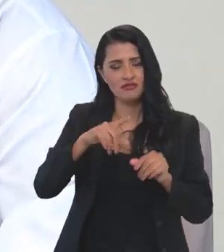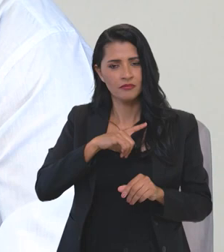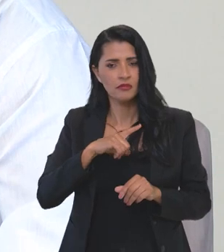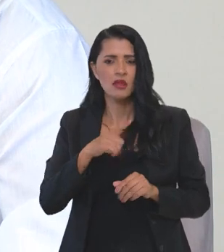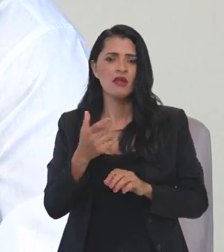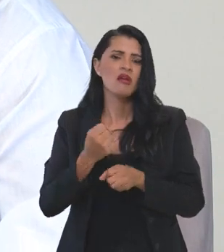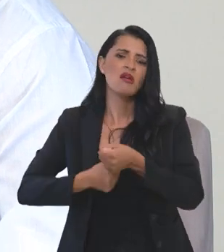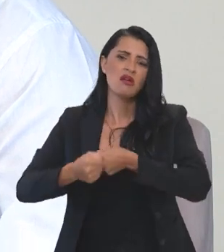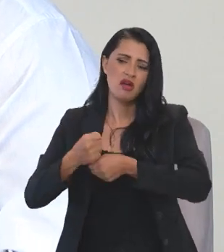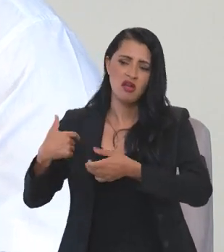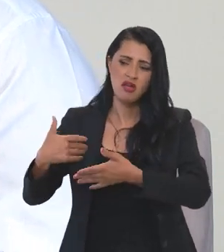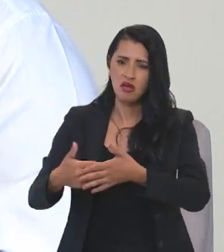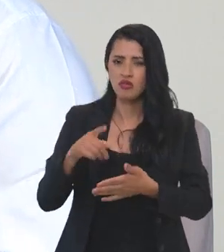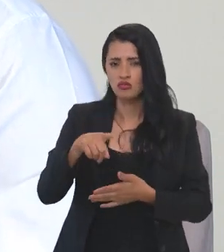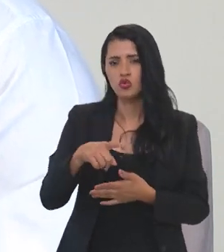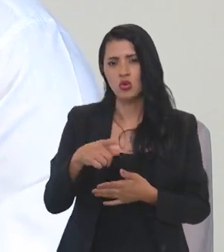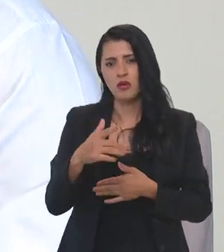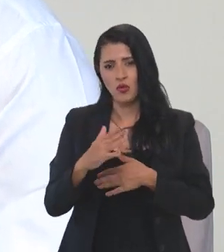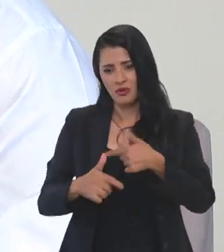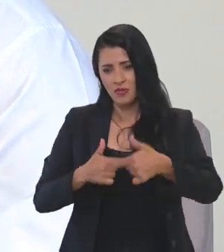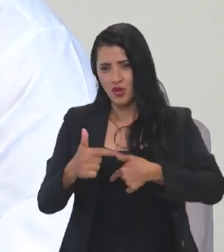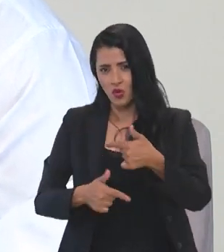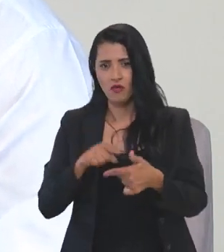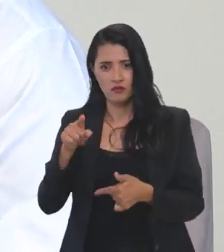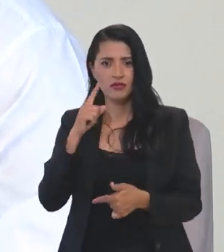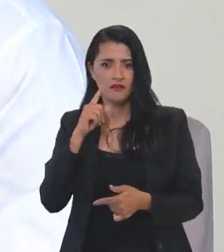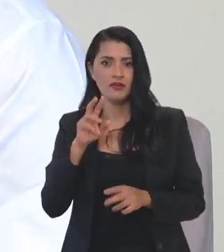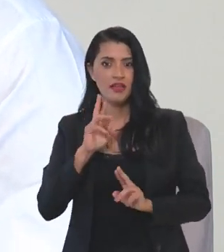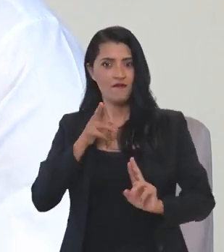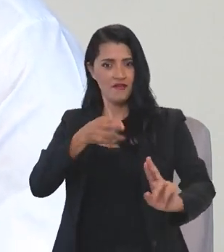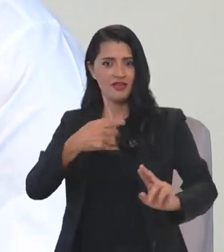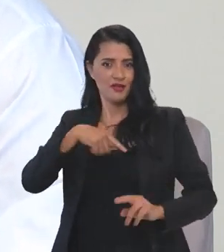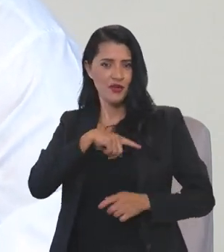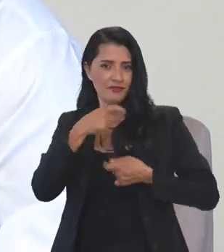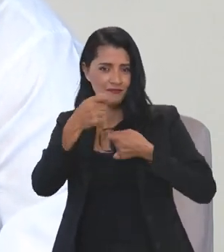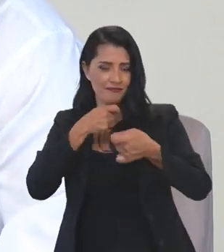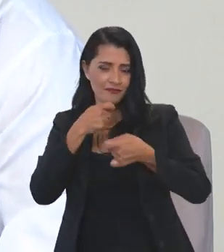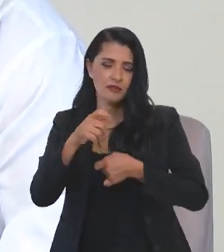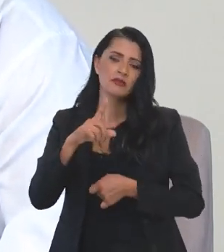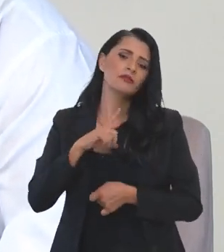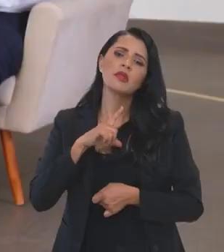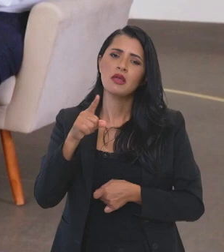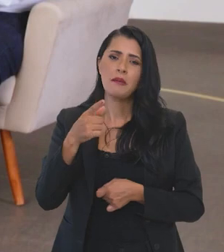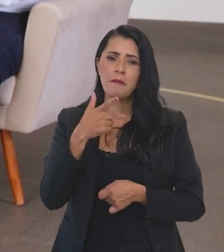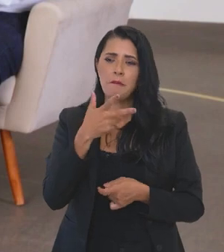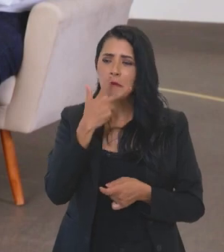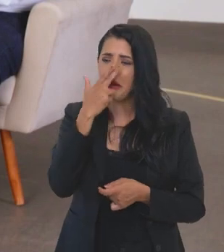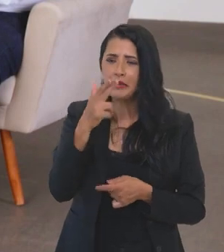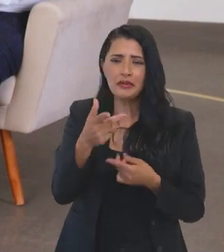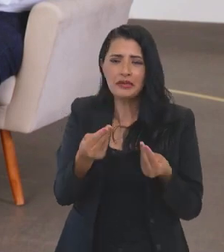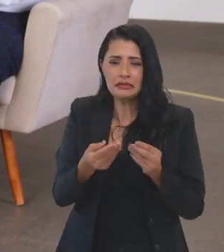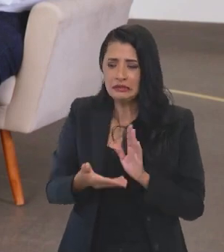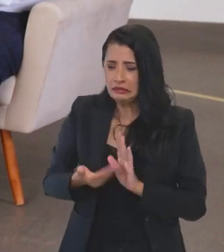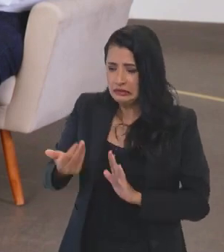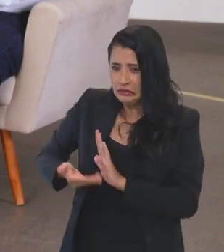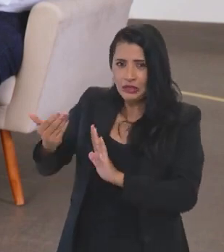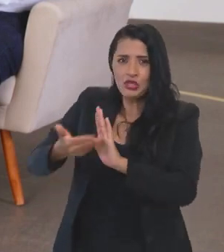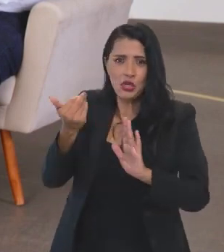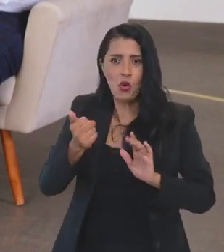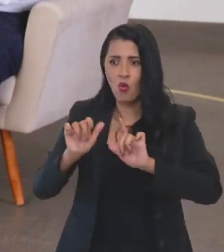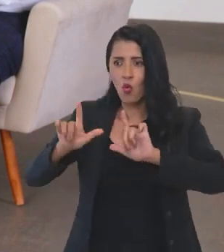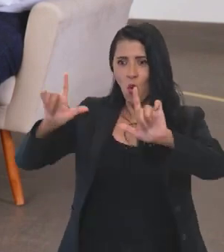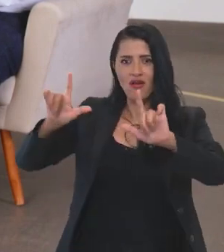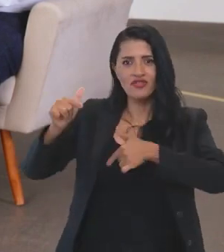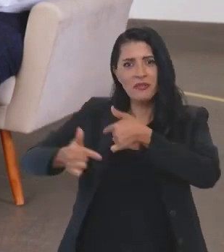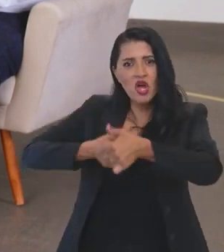últimos anos, os funcionários, e a senhora mais referência no início aqui da nossa entrevista, um desmonte no quadro de